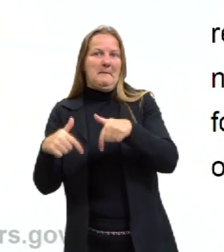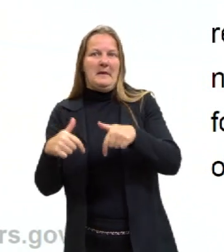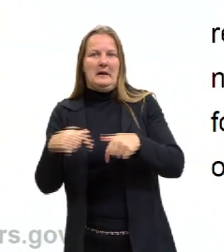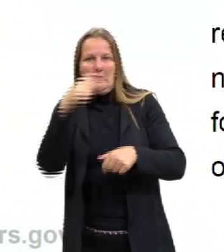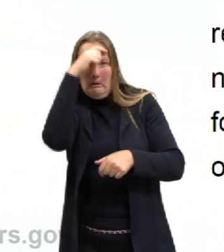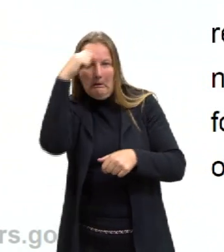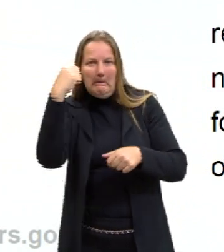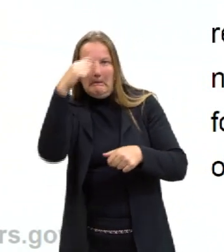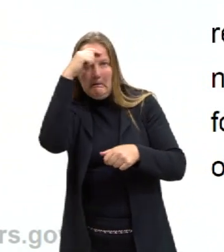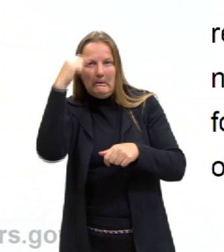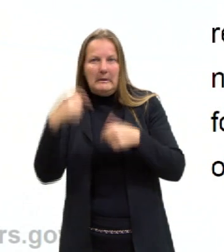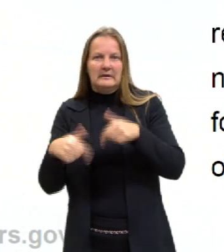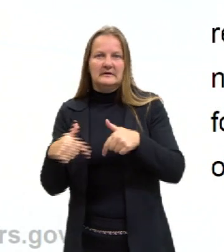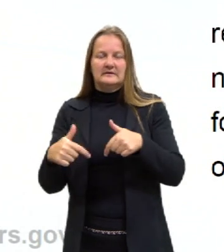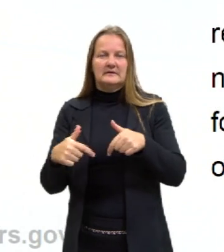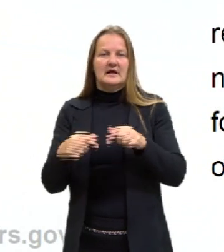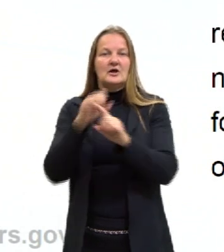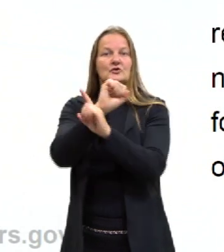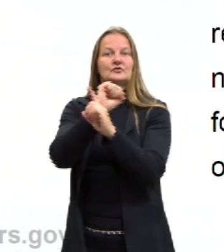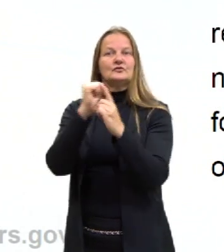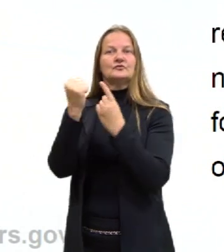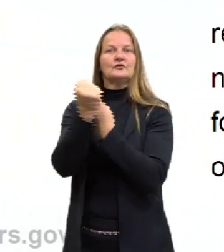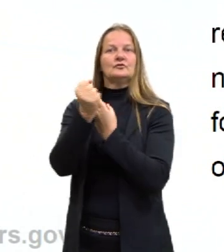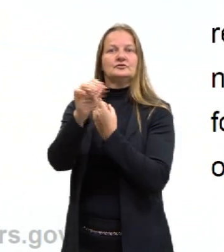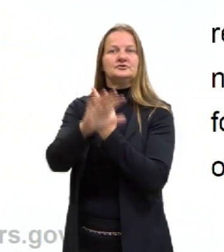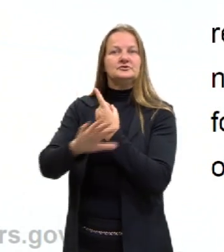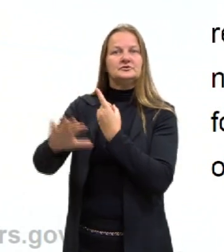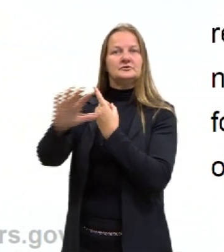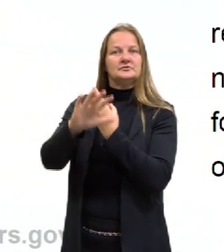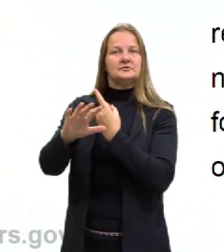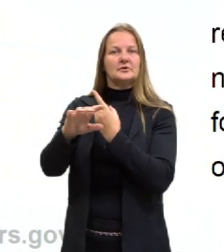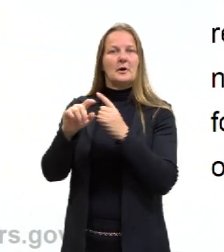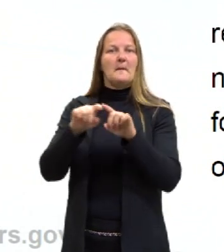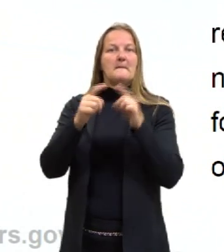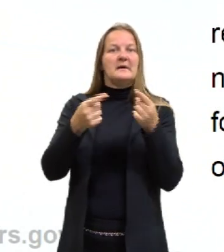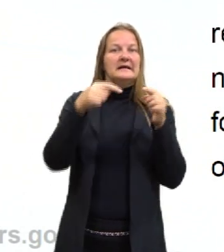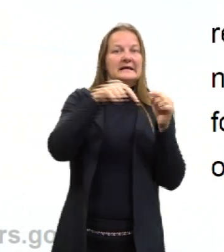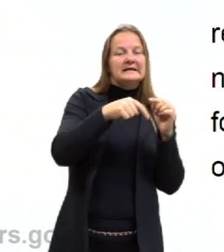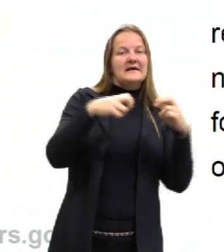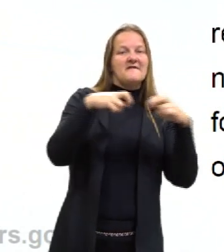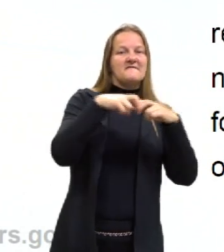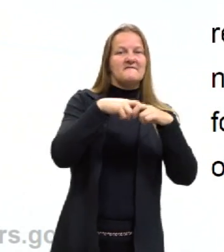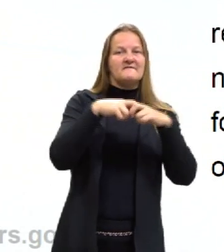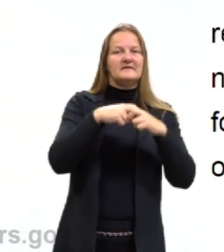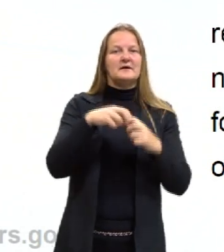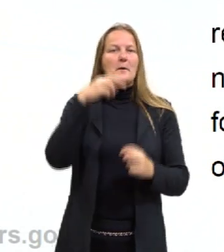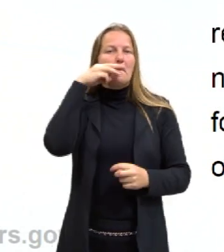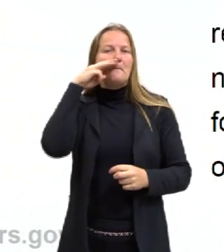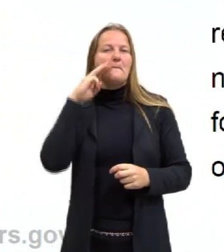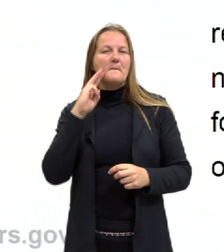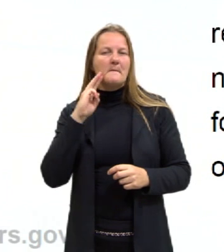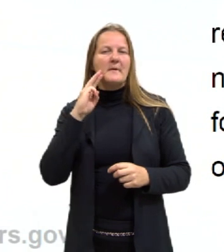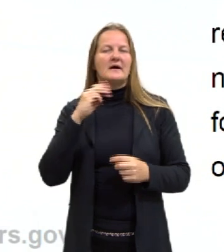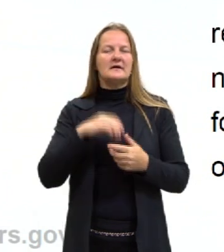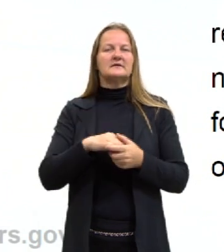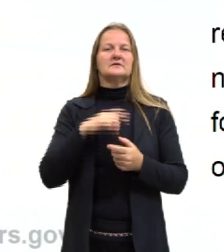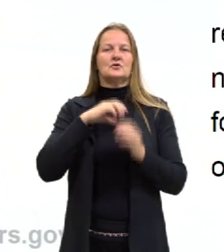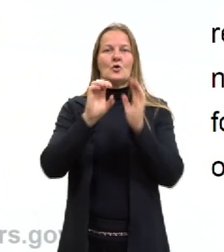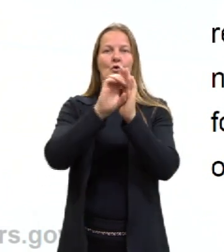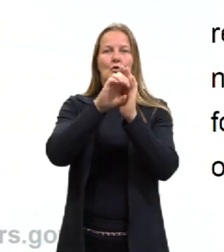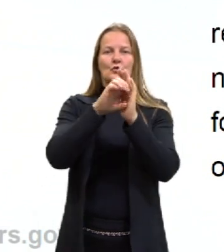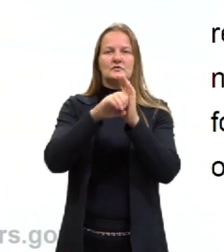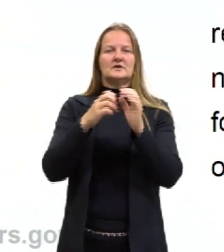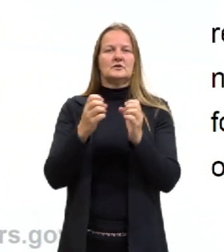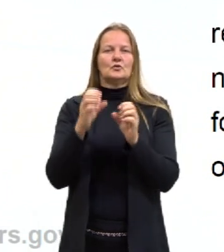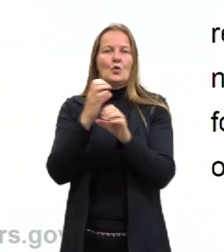gente acaba discutindo trabalho em sociologia também, quando a gente estuda o Karl Marx, os conceitos de mais